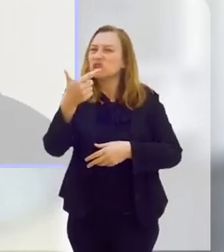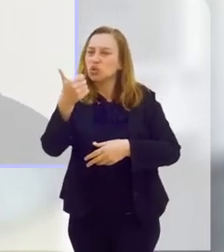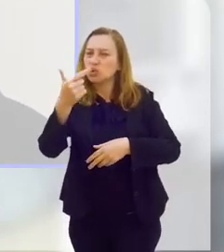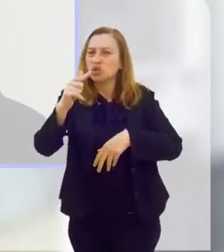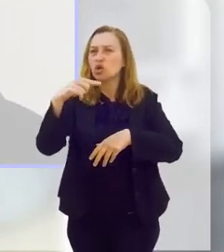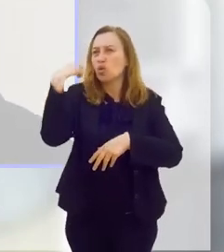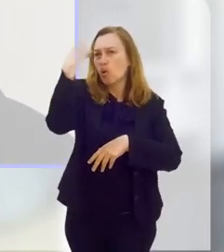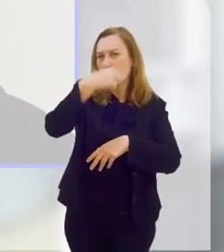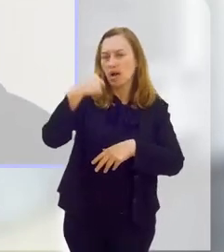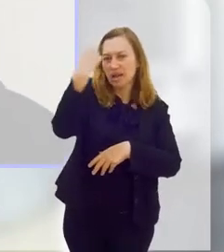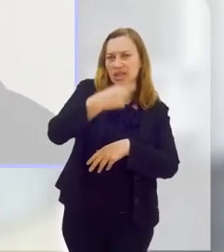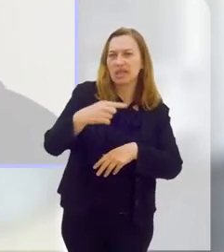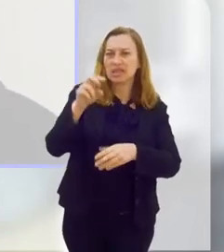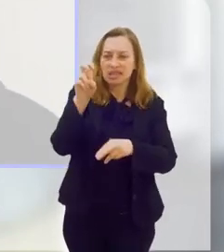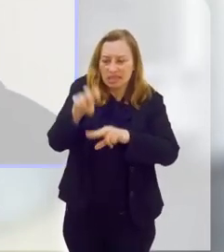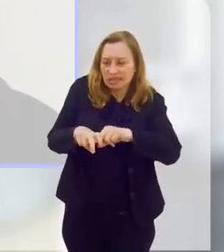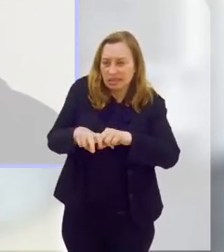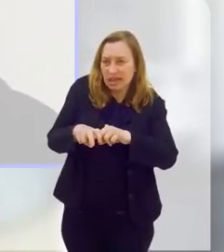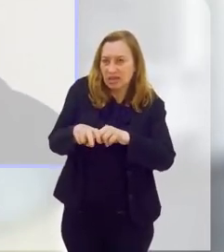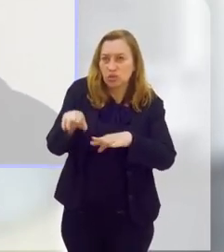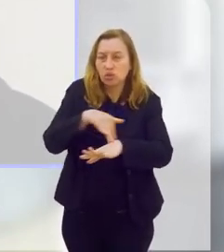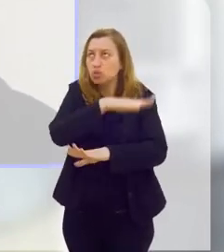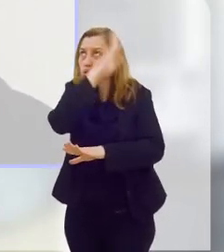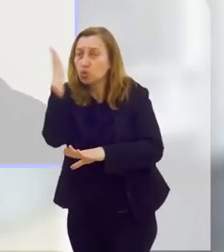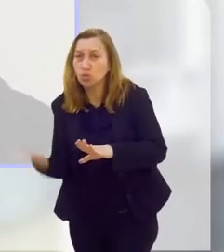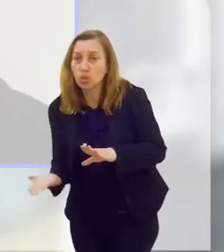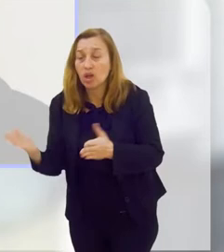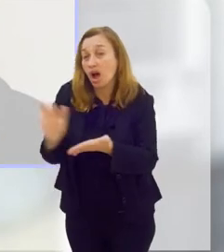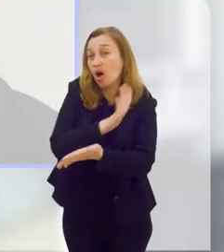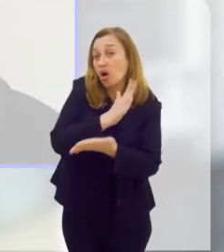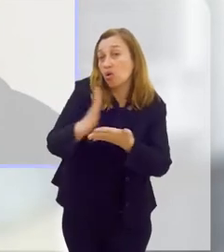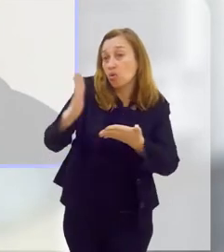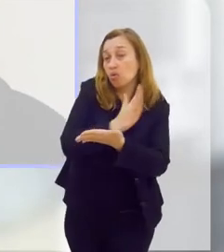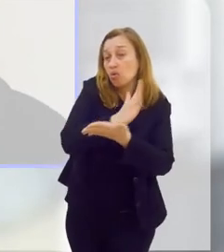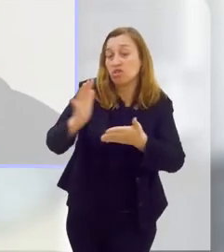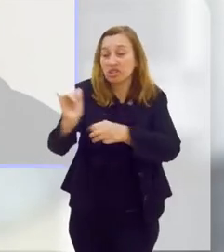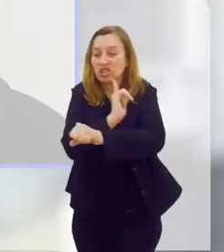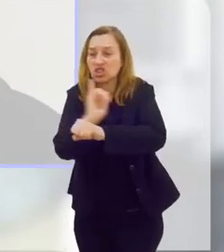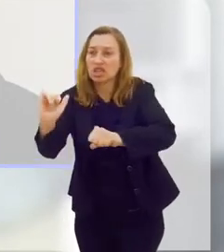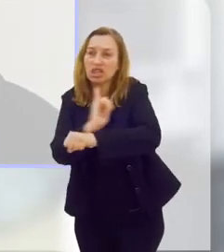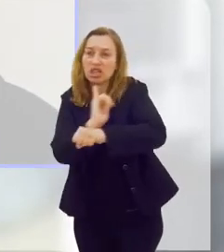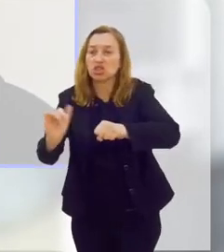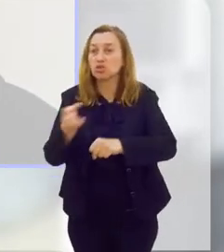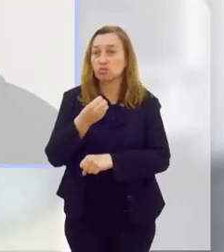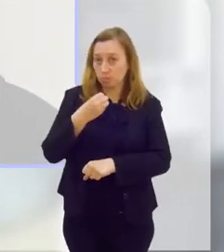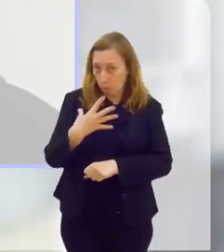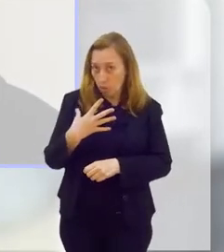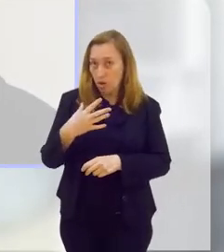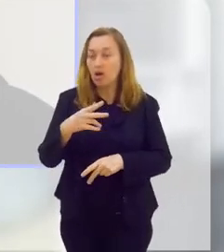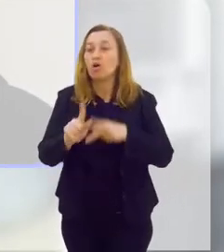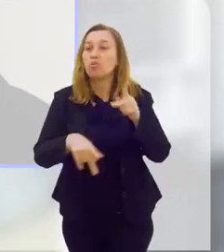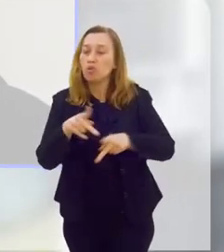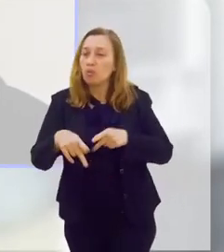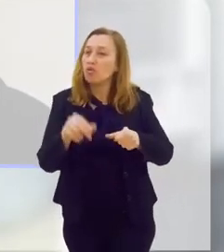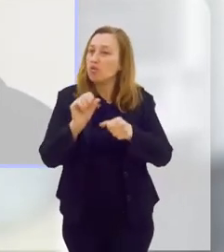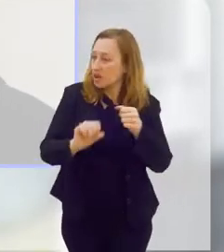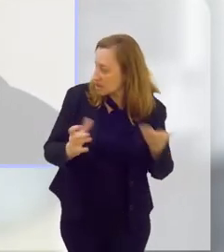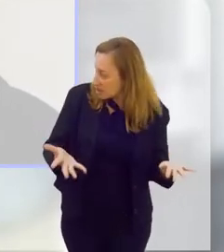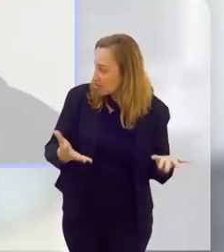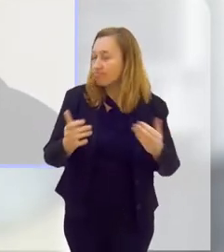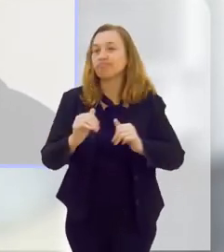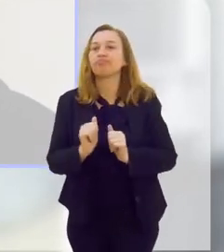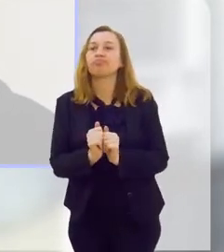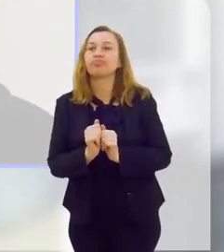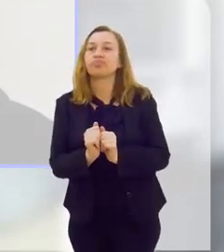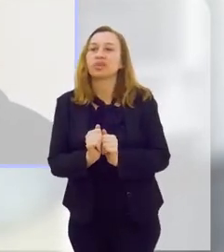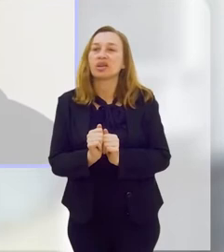todo. Então, algumas estratégias boas para a população estar fazendo